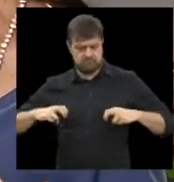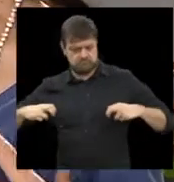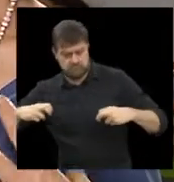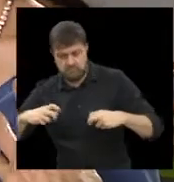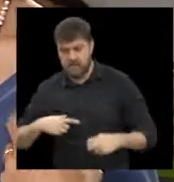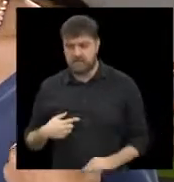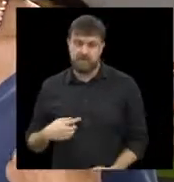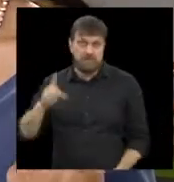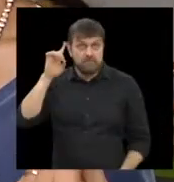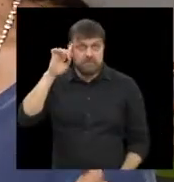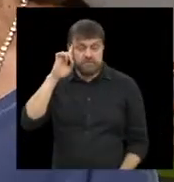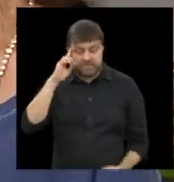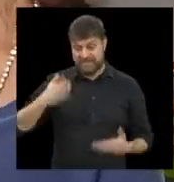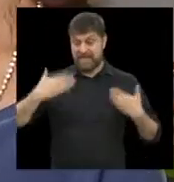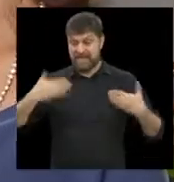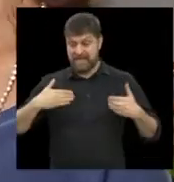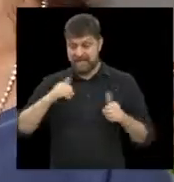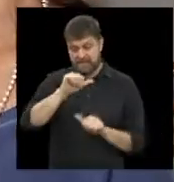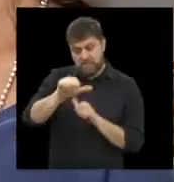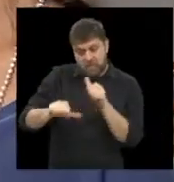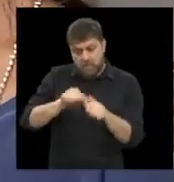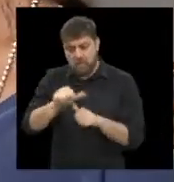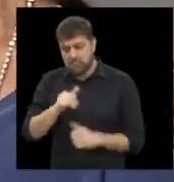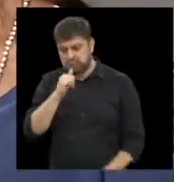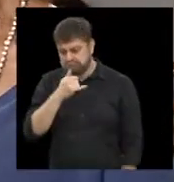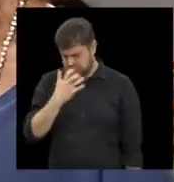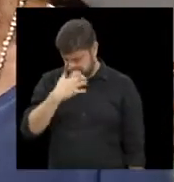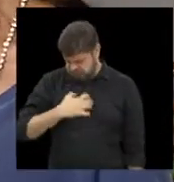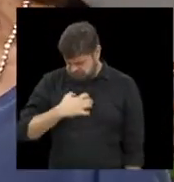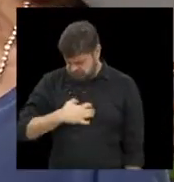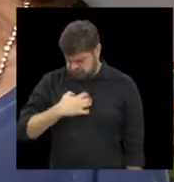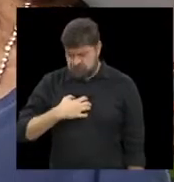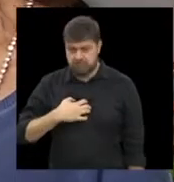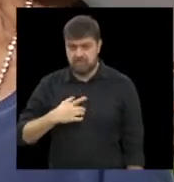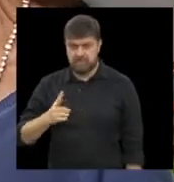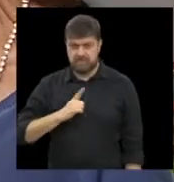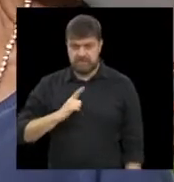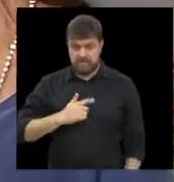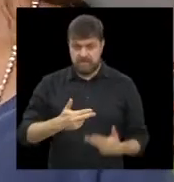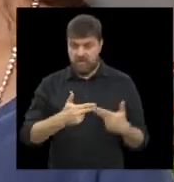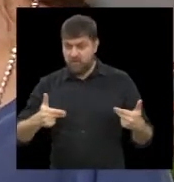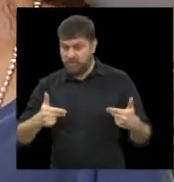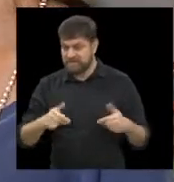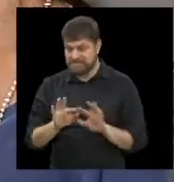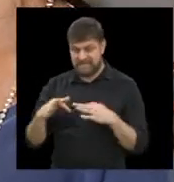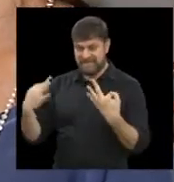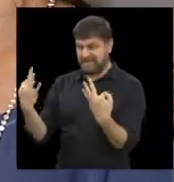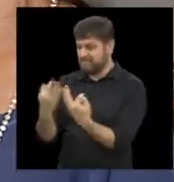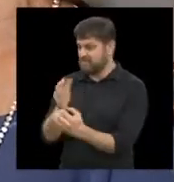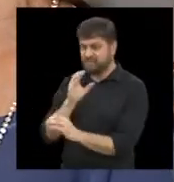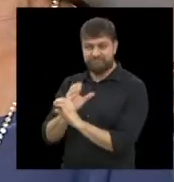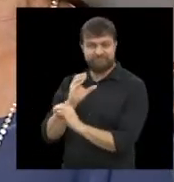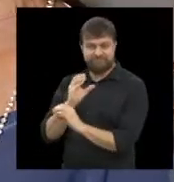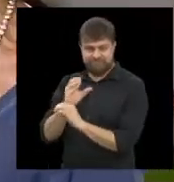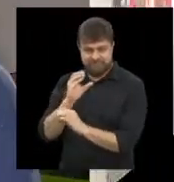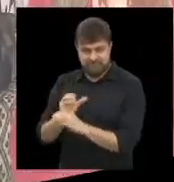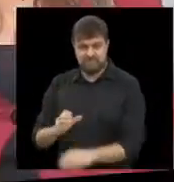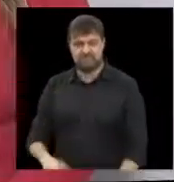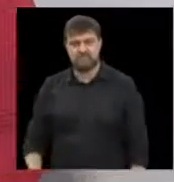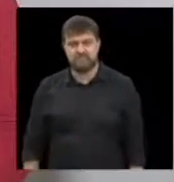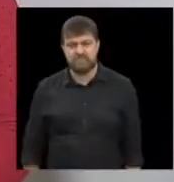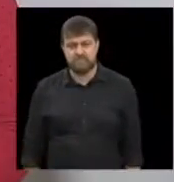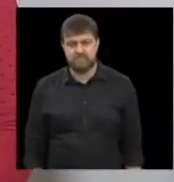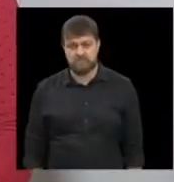ah, então um dia está triste, outro dia está alegre, outro dia está com raiva. Então, são coisas que não se conversam no dia a dia nessa família.